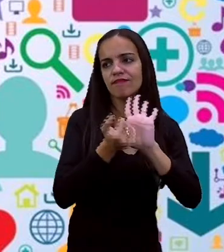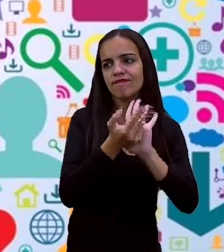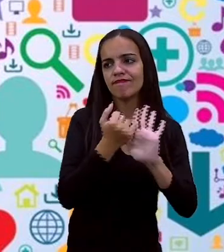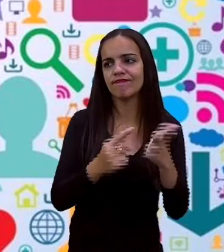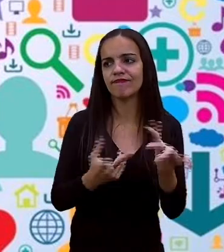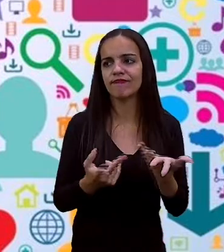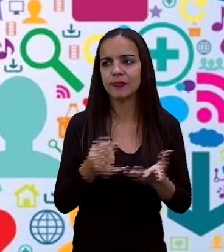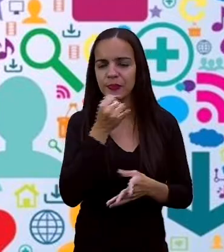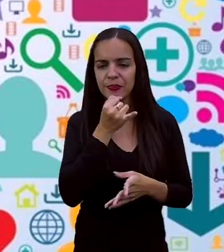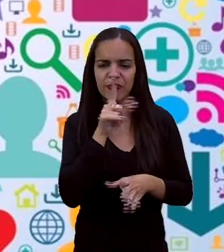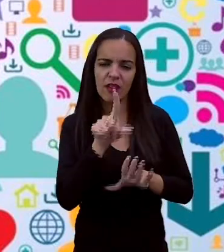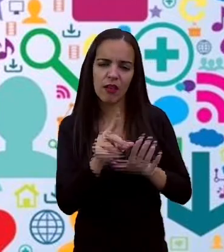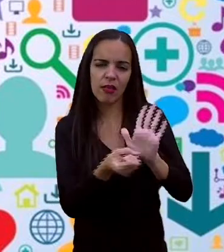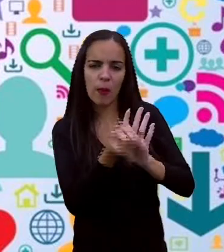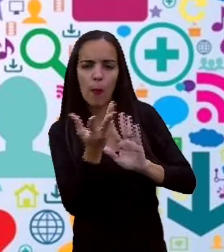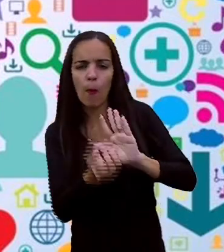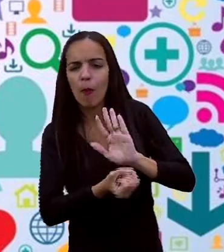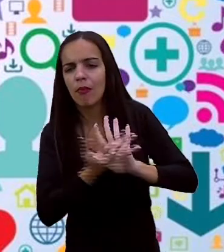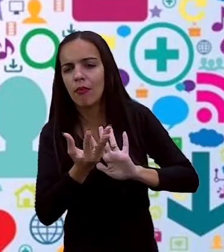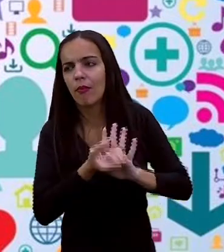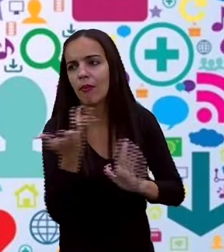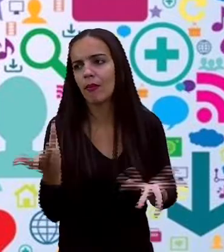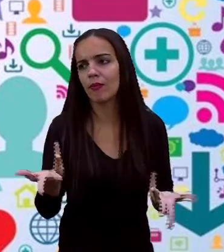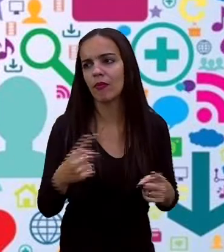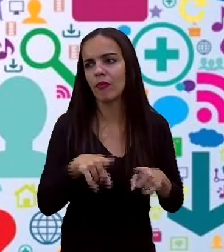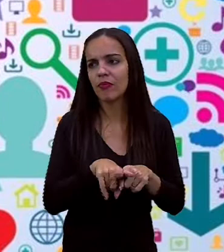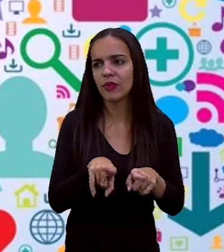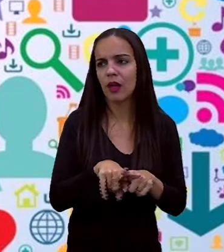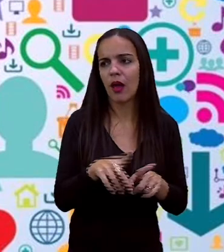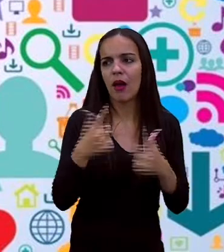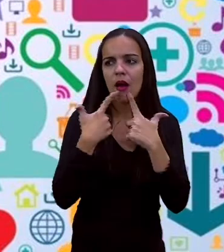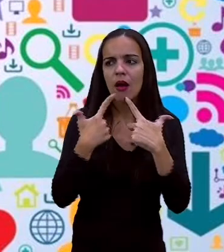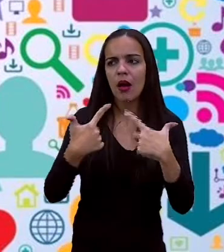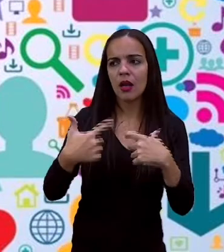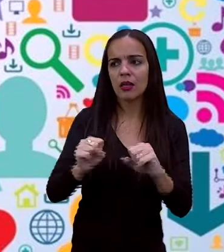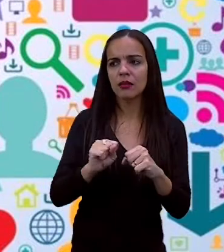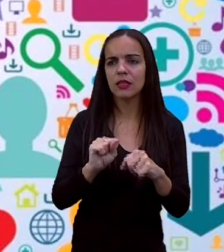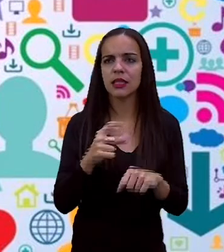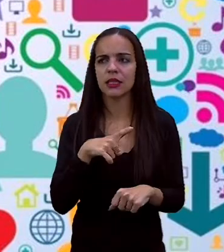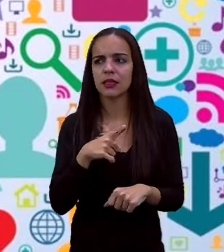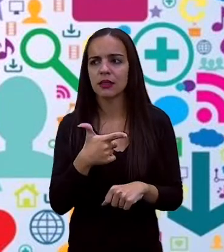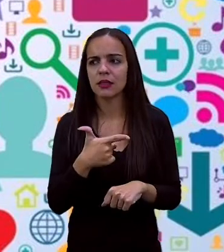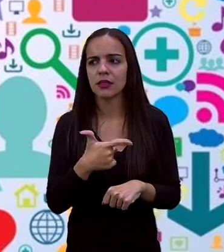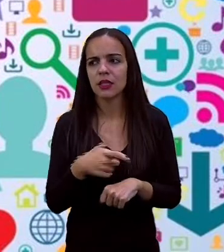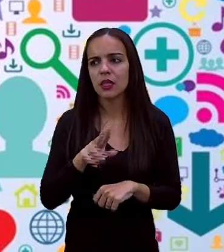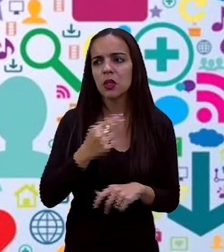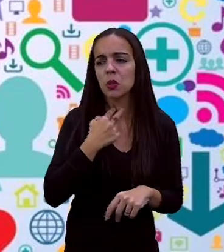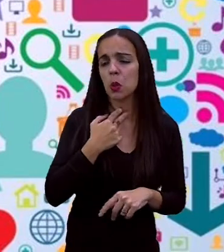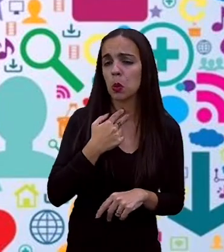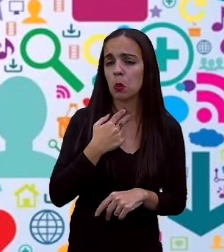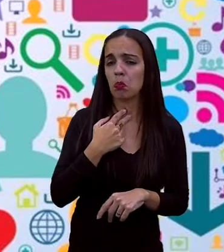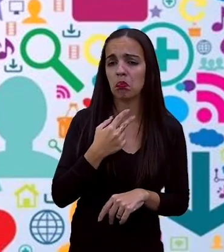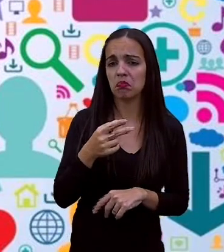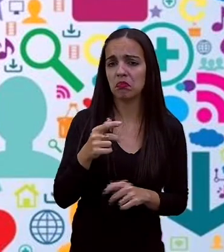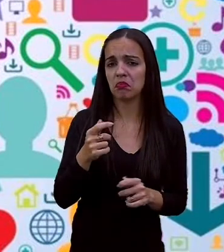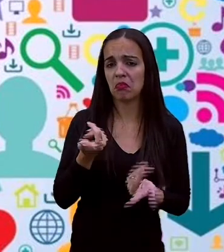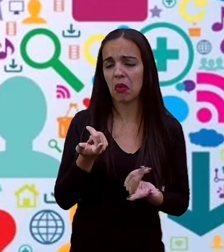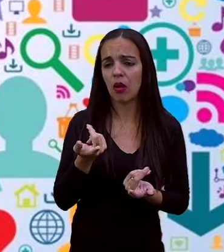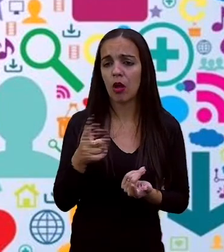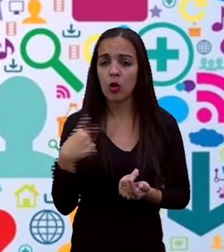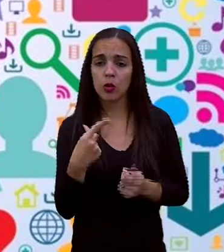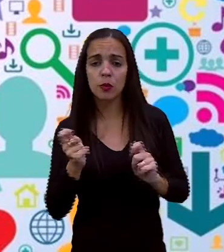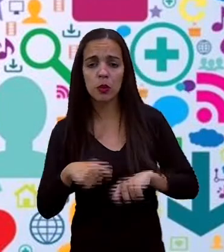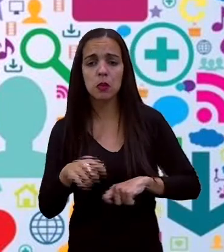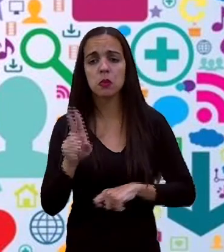encontramos nos poemas, tá certo? Não é aquela linguagem literal. Então, pode usar alguns exemplos pra retratar esse